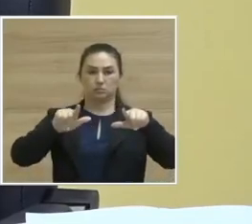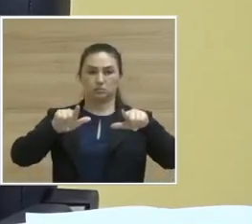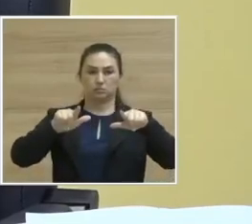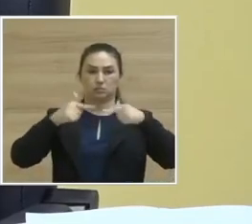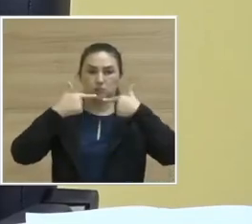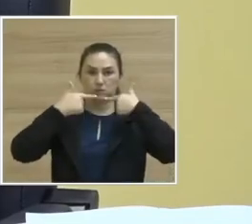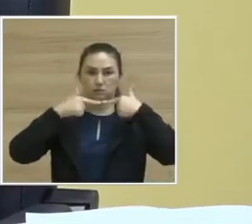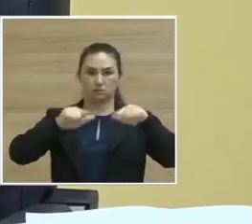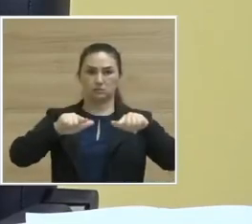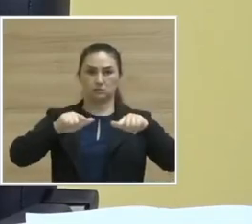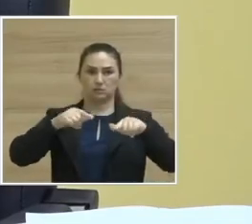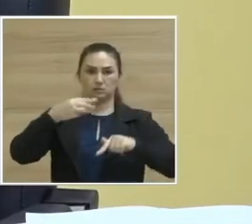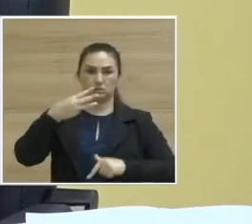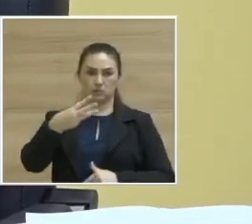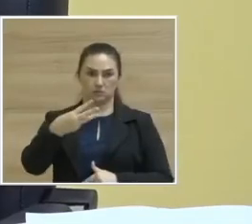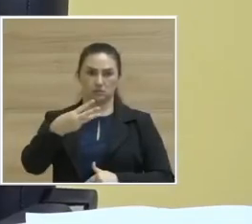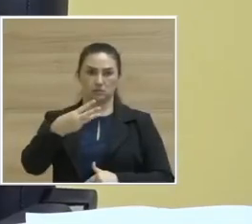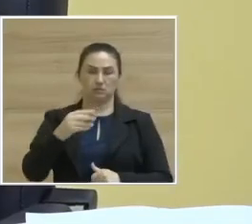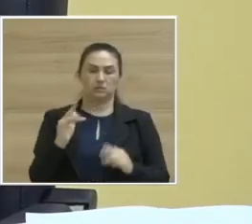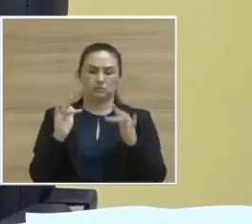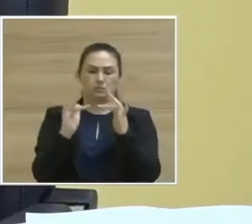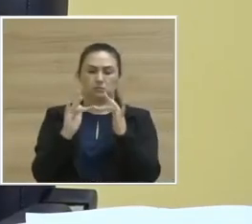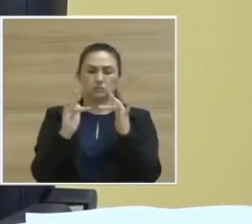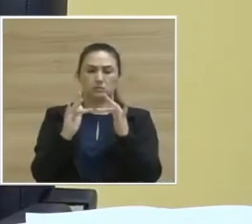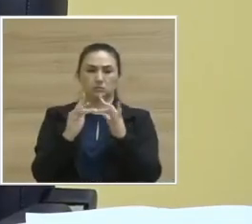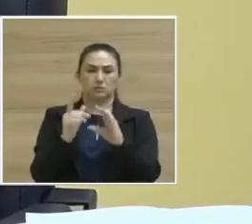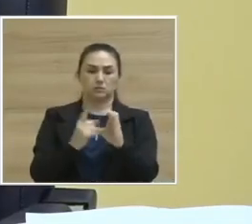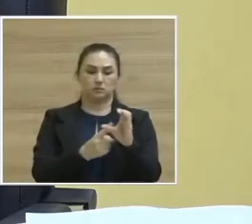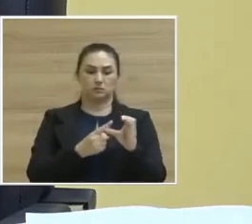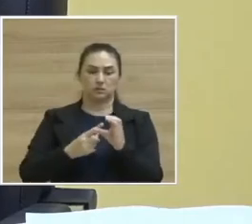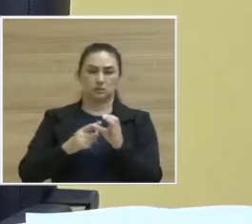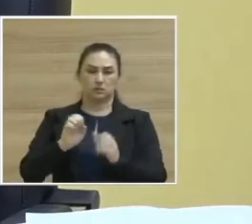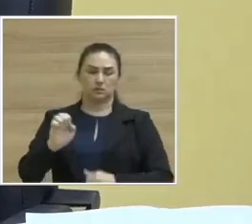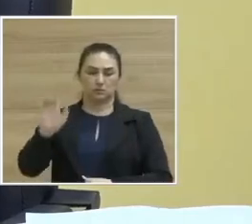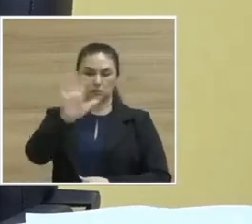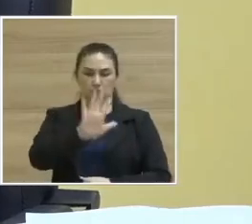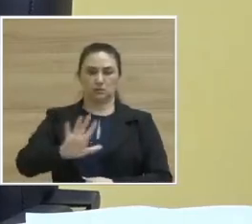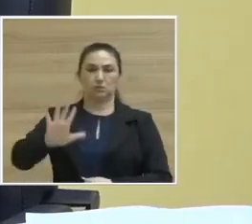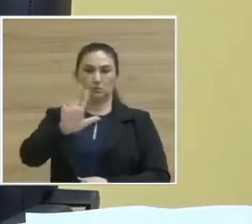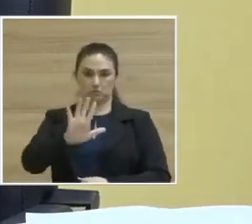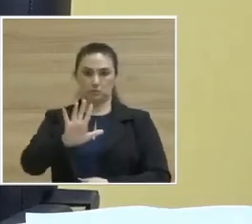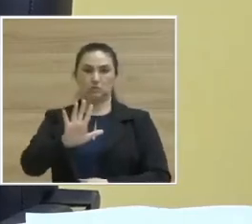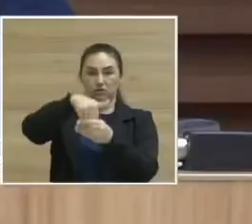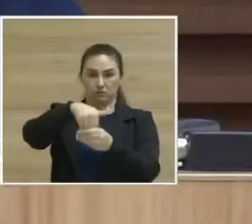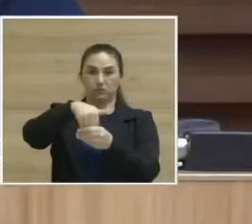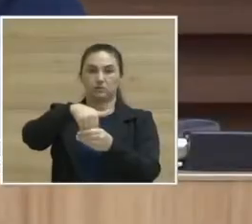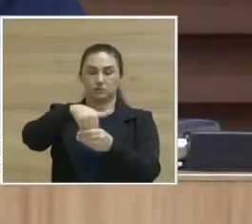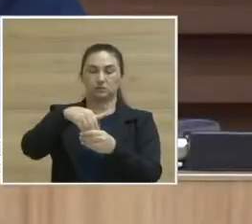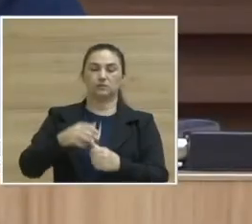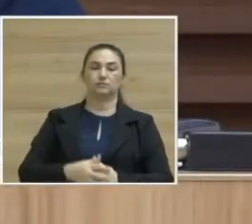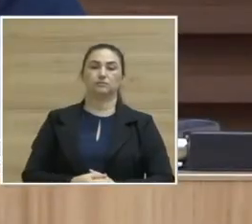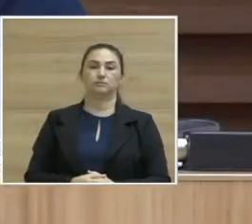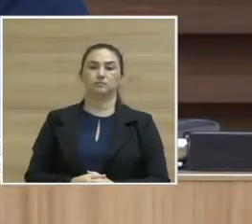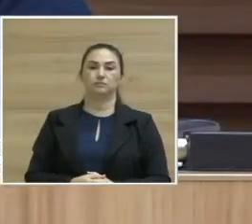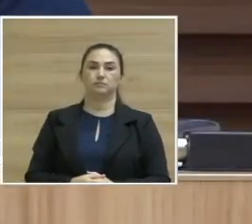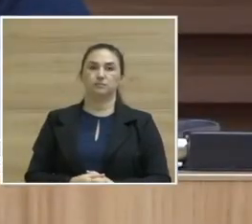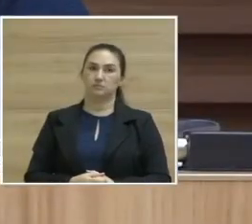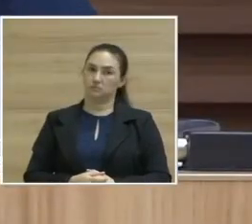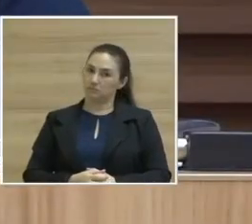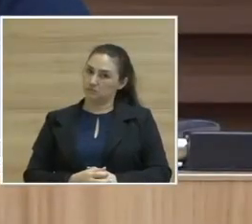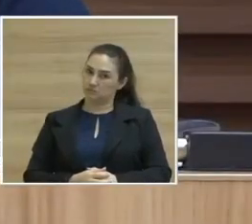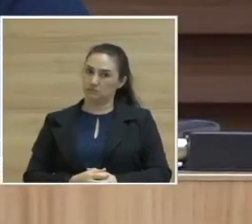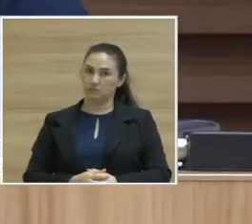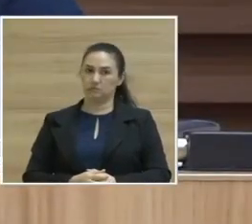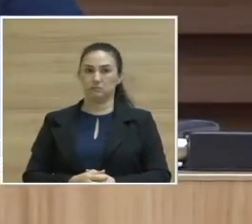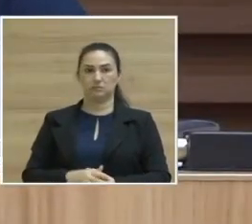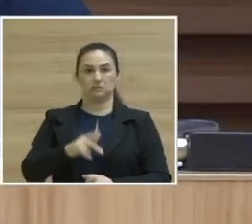Econômico e Social, que trabalham para tornar o município cada vez mais internacional. Neste sentido, há